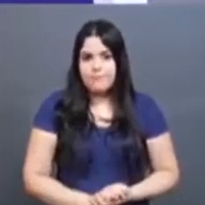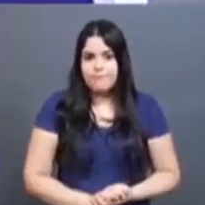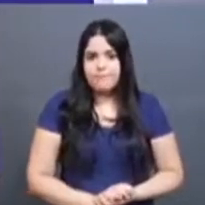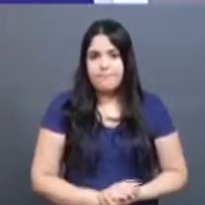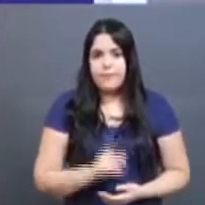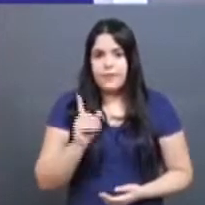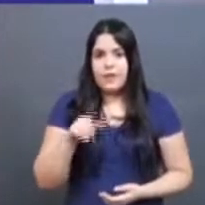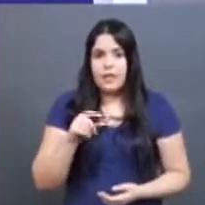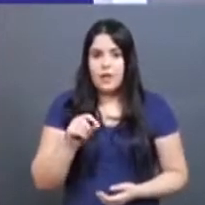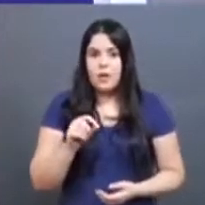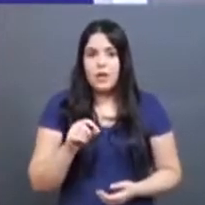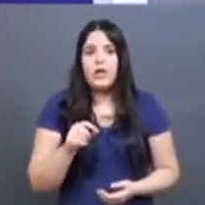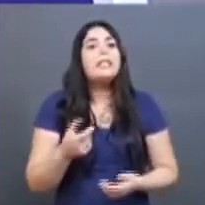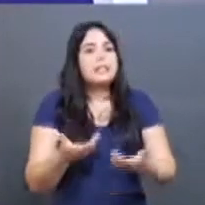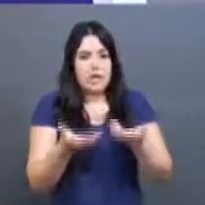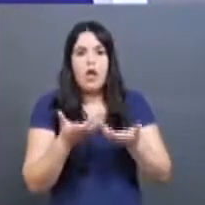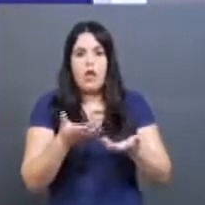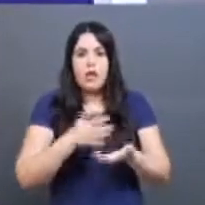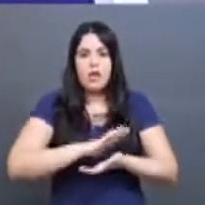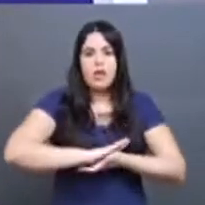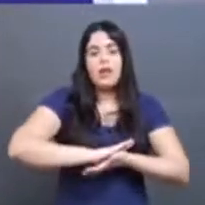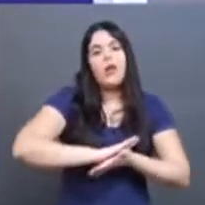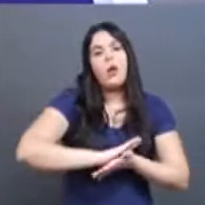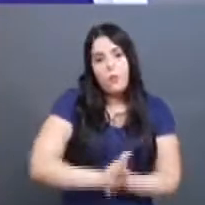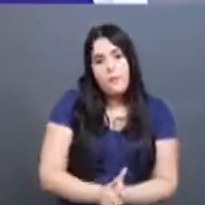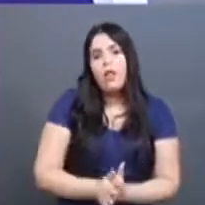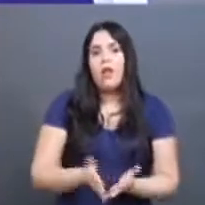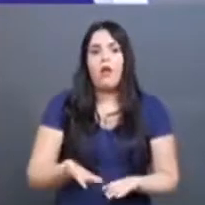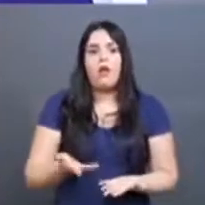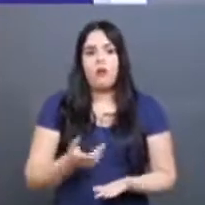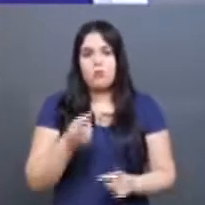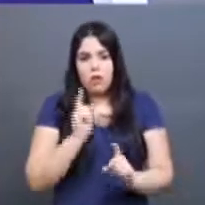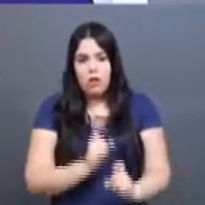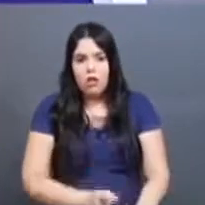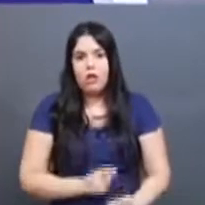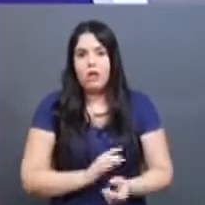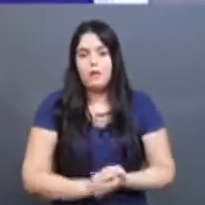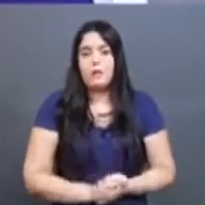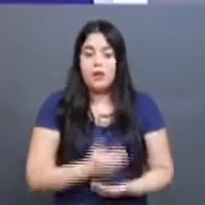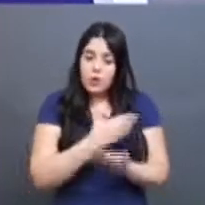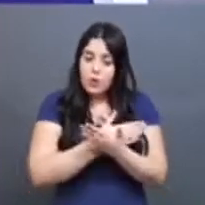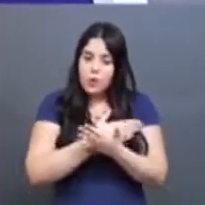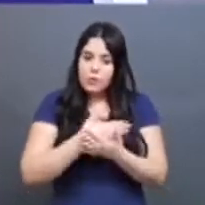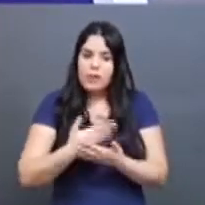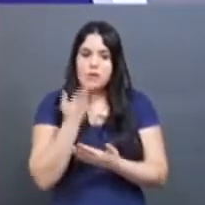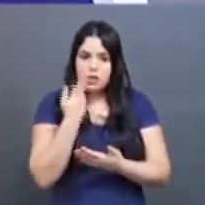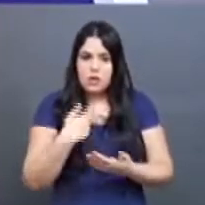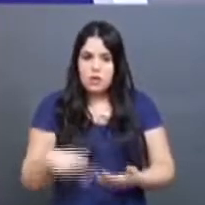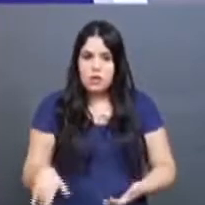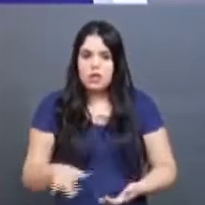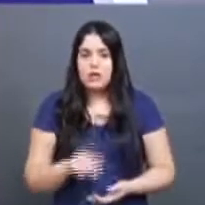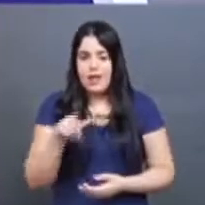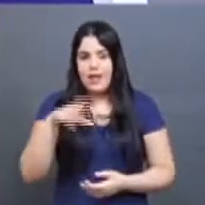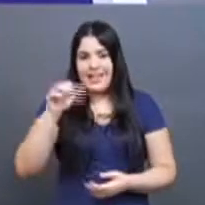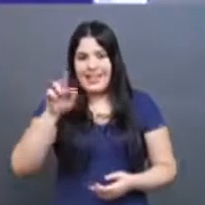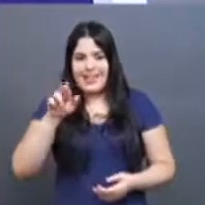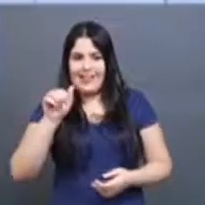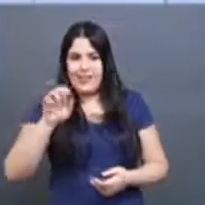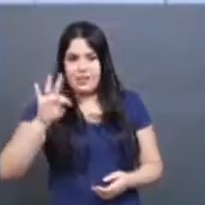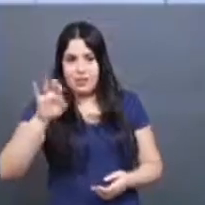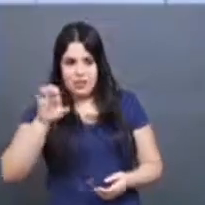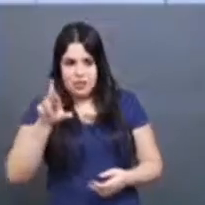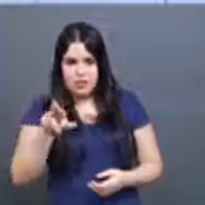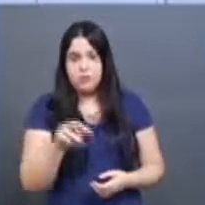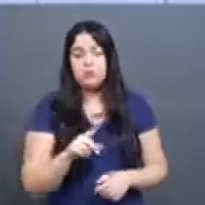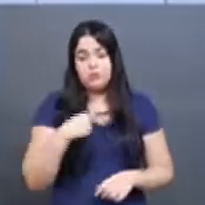intenção de ofender mesmo. E esse comportamento, como começa muito cedo... questão de caráter até da criança. É. A gente